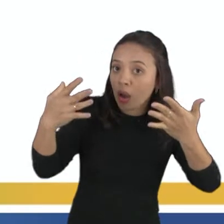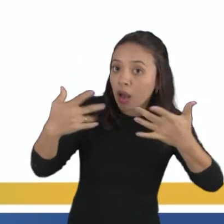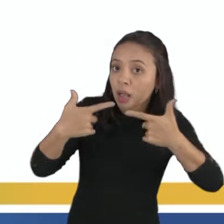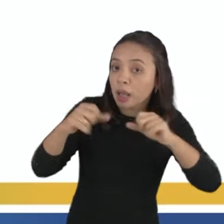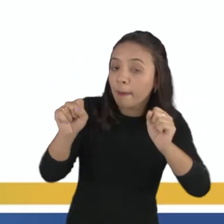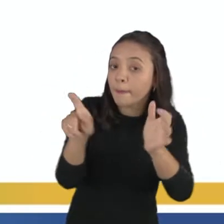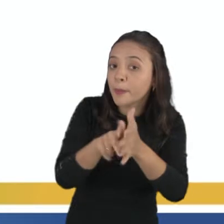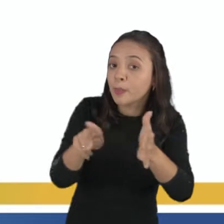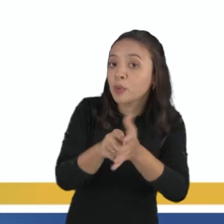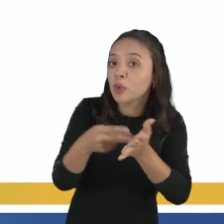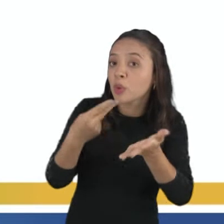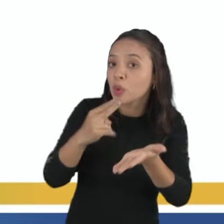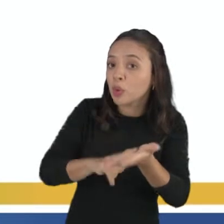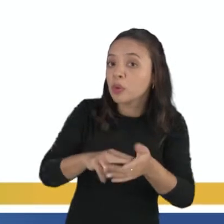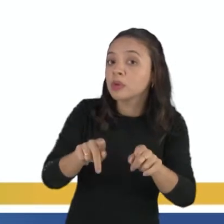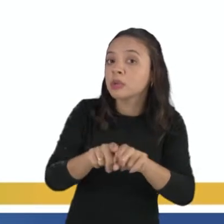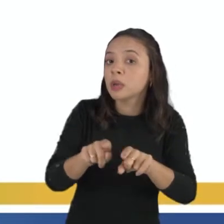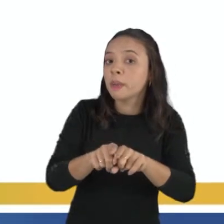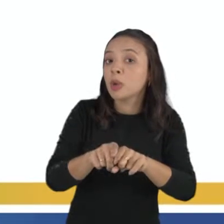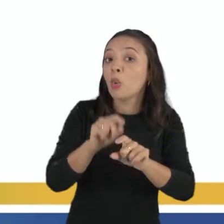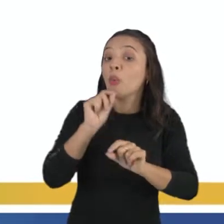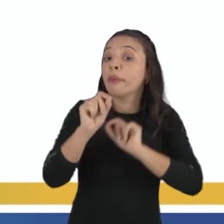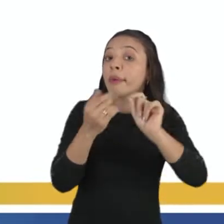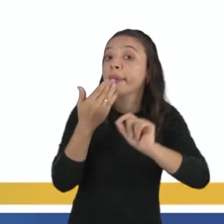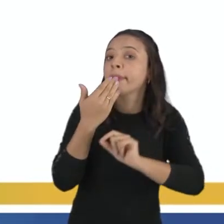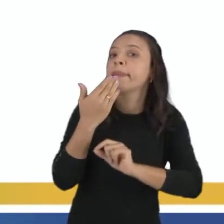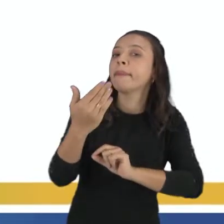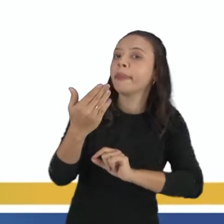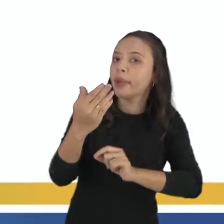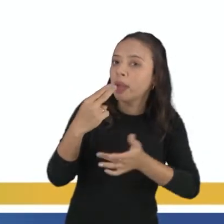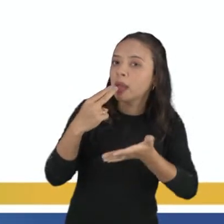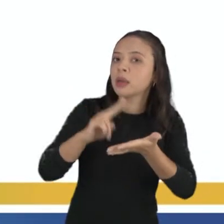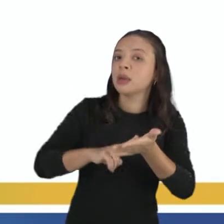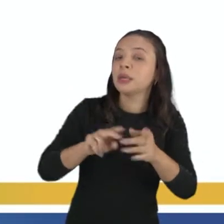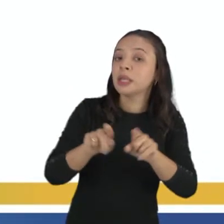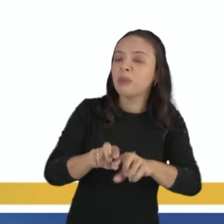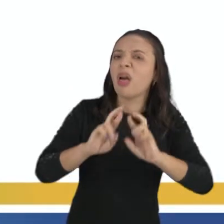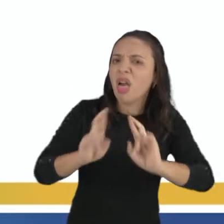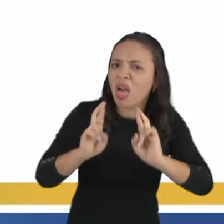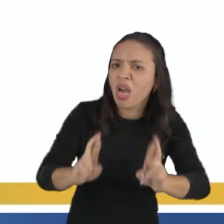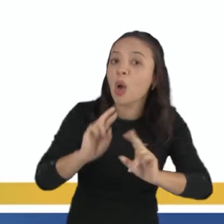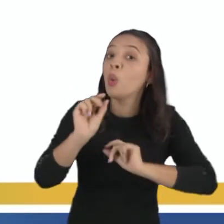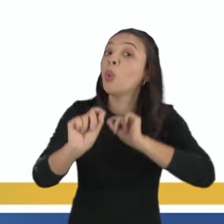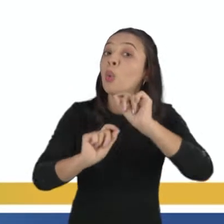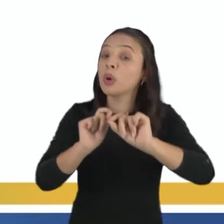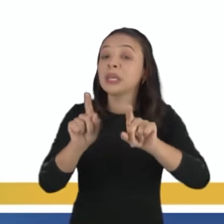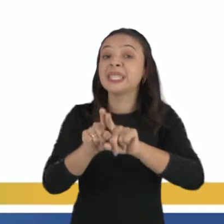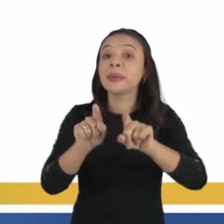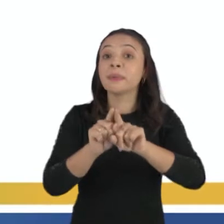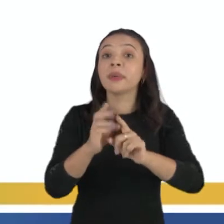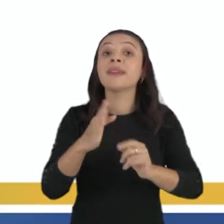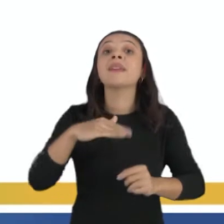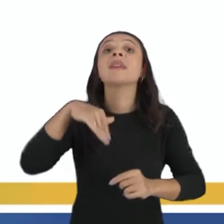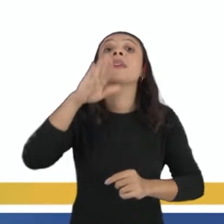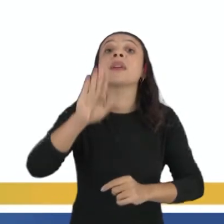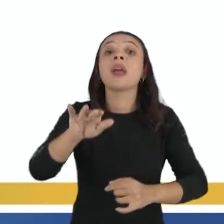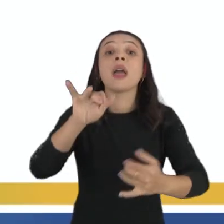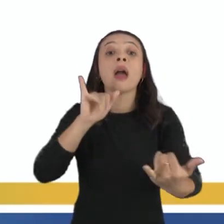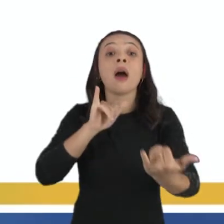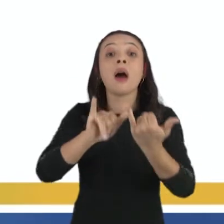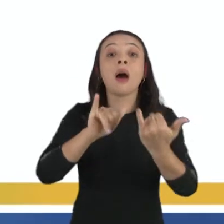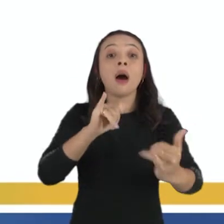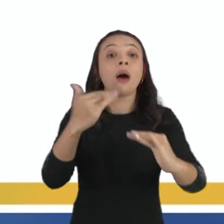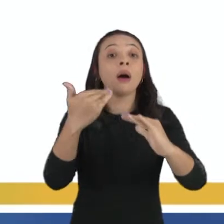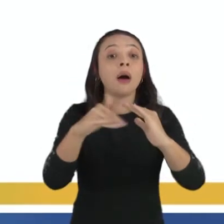linguagem da carta, na solicitação da carta, no que é reclamado na carta, para quem é endereçada essa